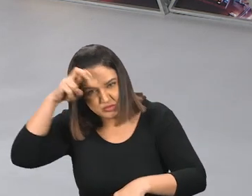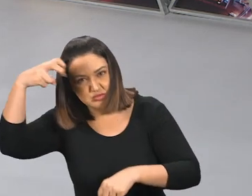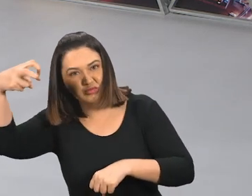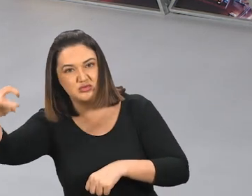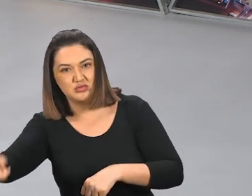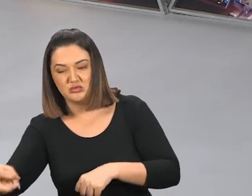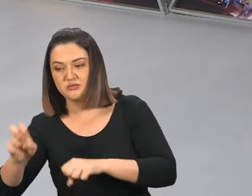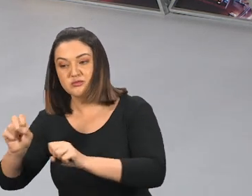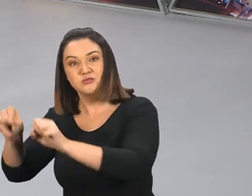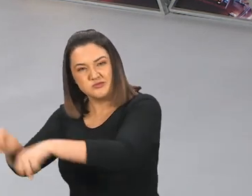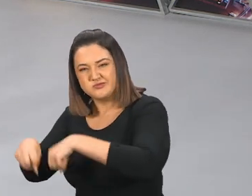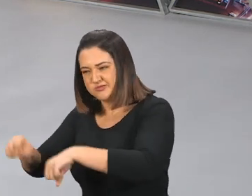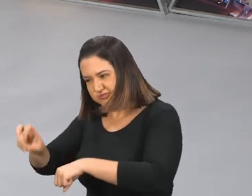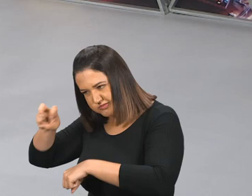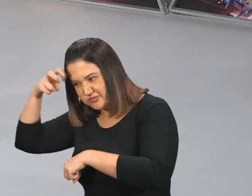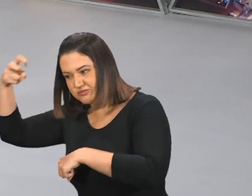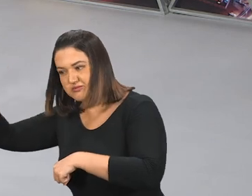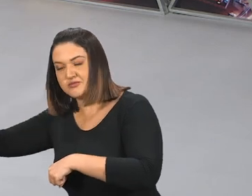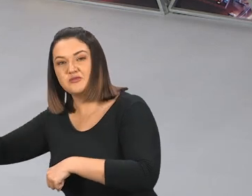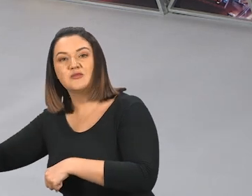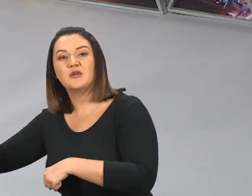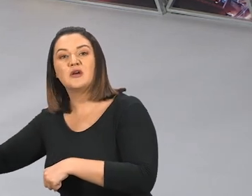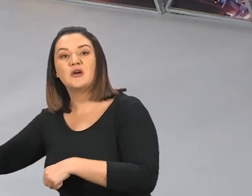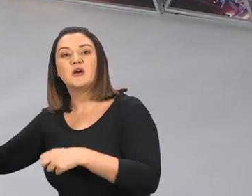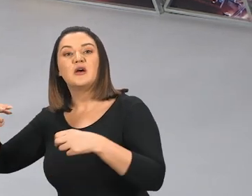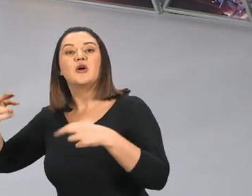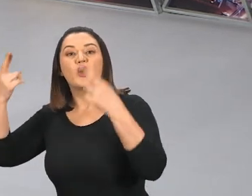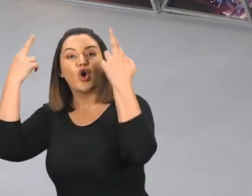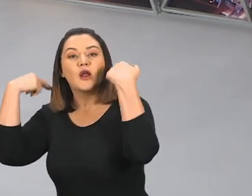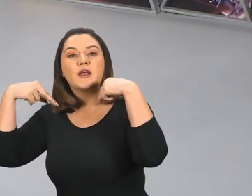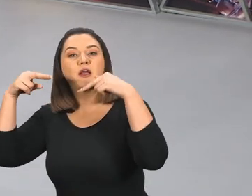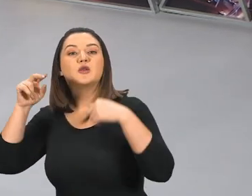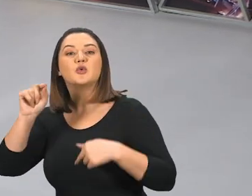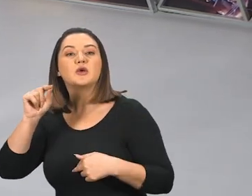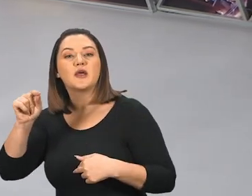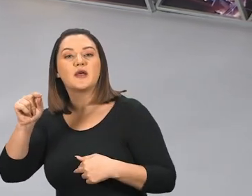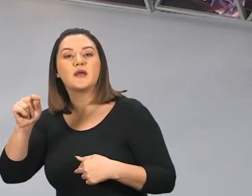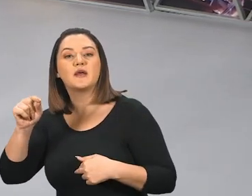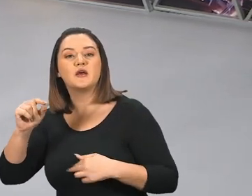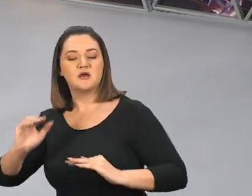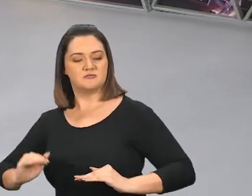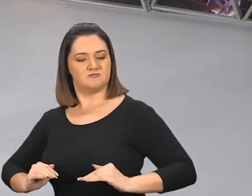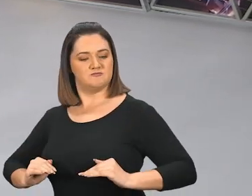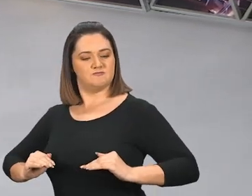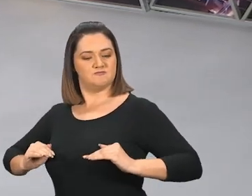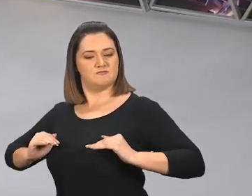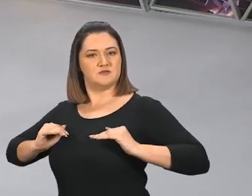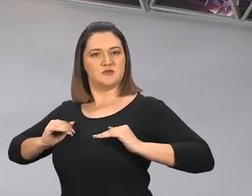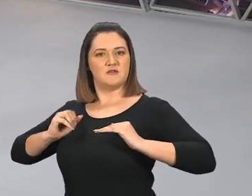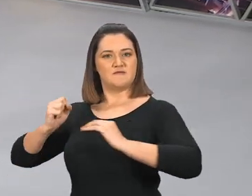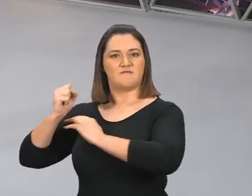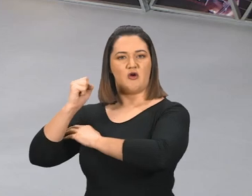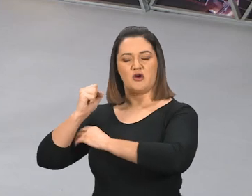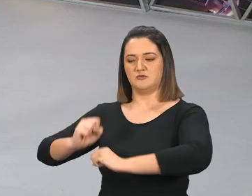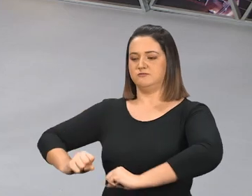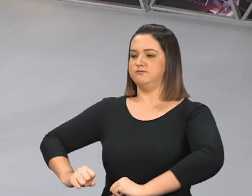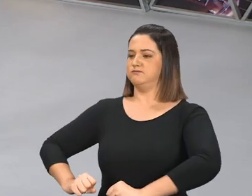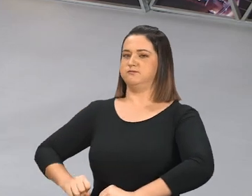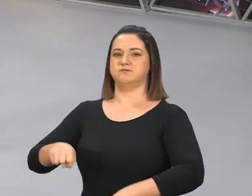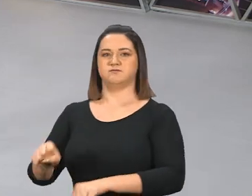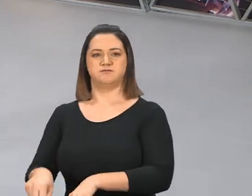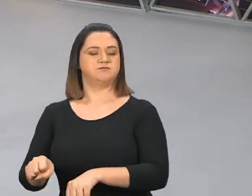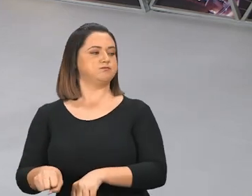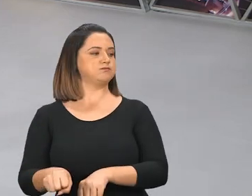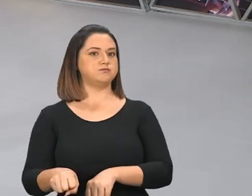E assim se engrandecia. Eita nós, Que impressionante isso daqui é ou não é? Você viu? Daniel tem uma